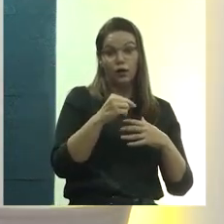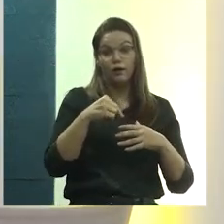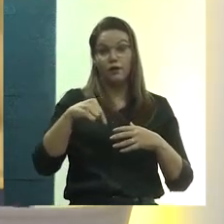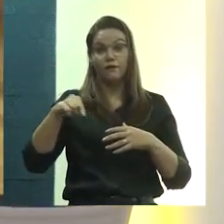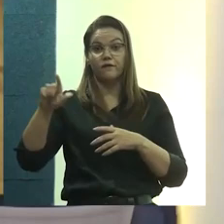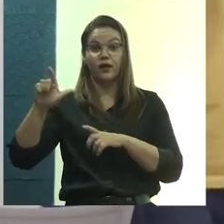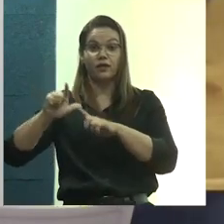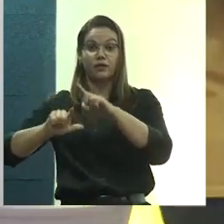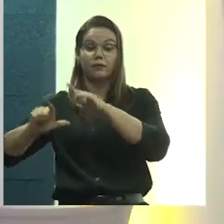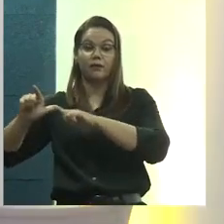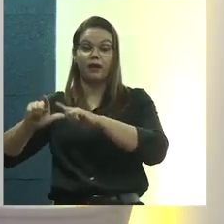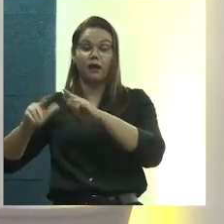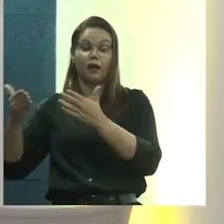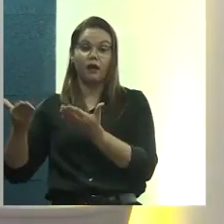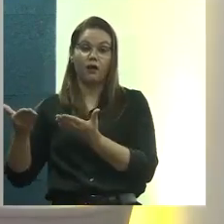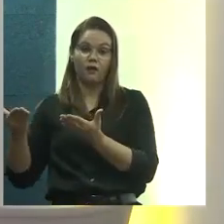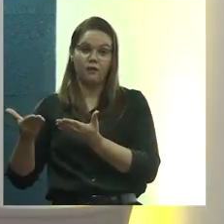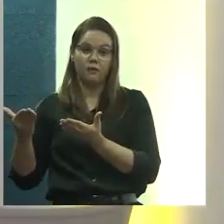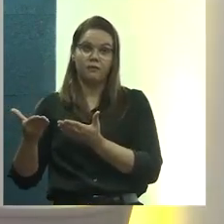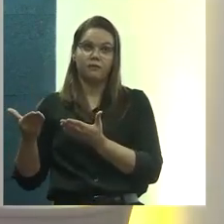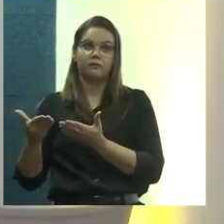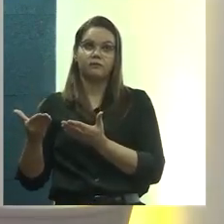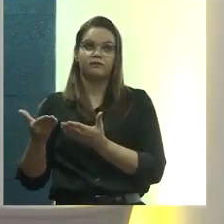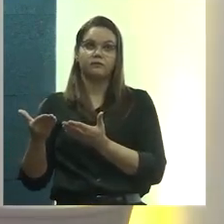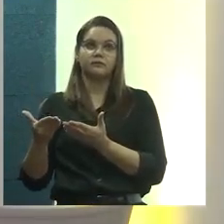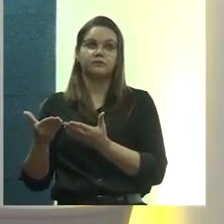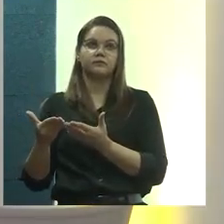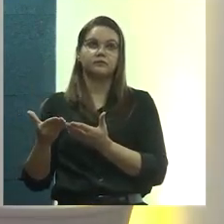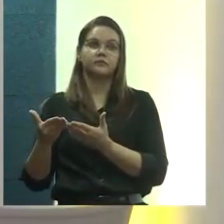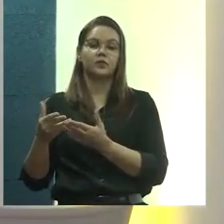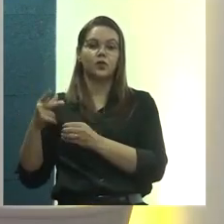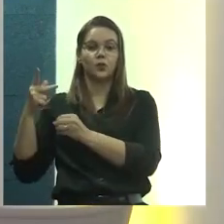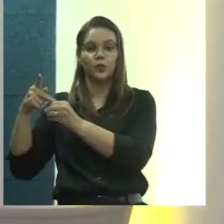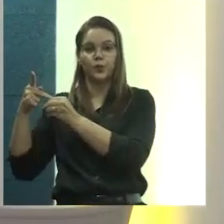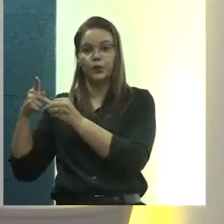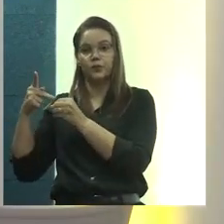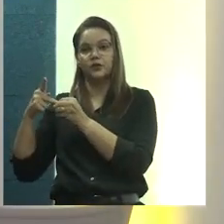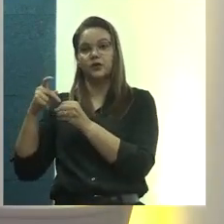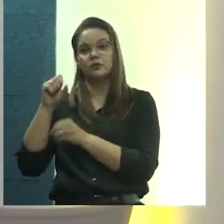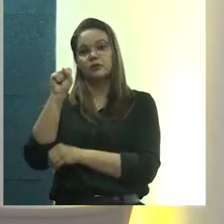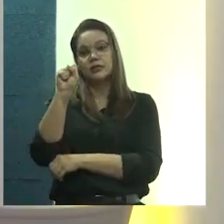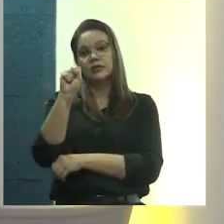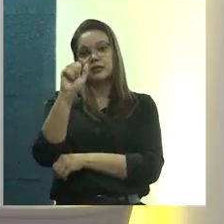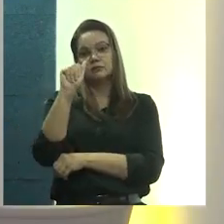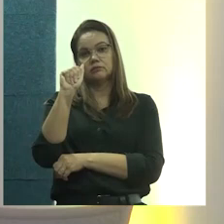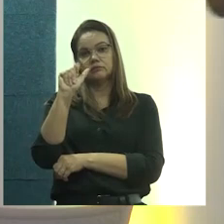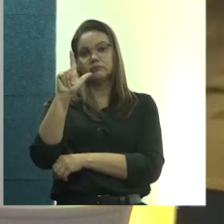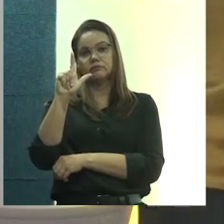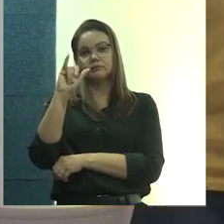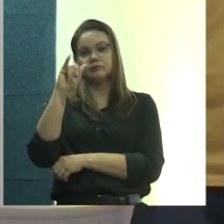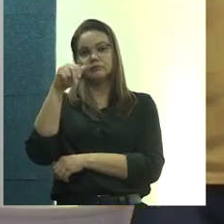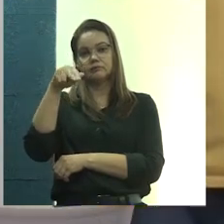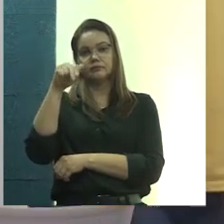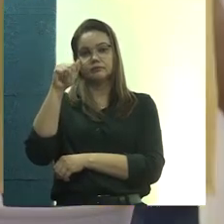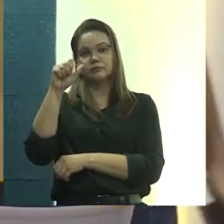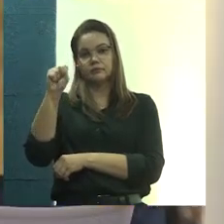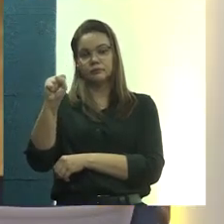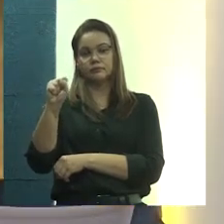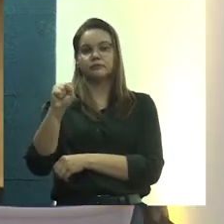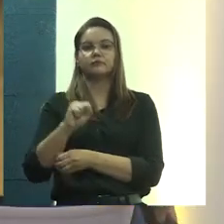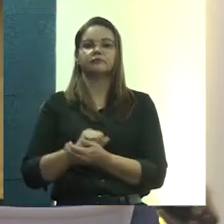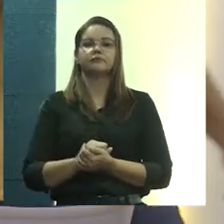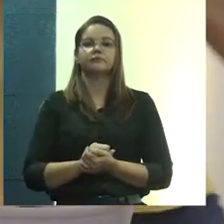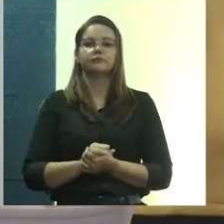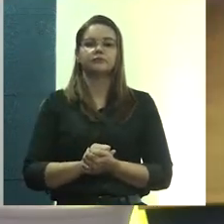começa, então, a trabalhar aqui com o povoado Salinas, que é o conjunto habitacional